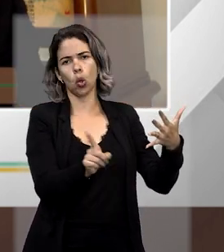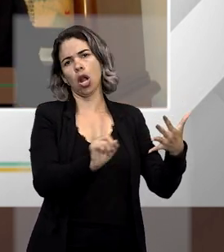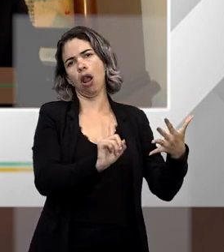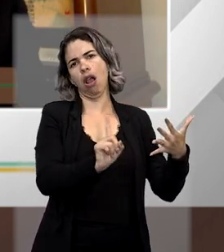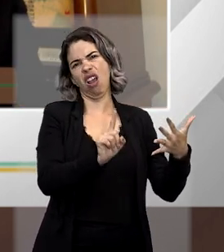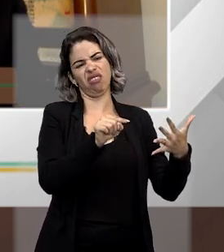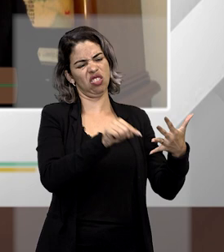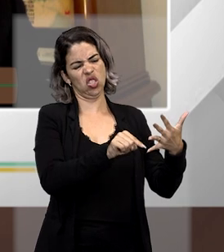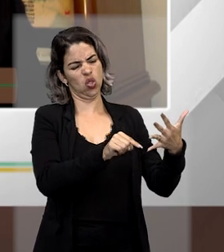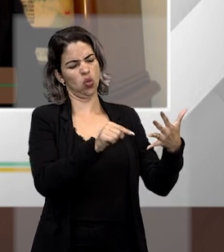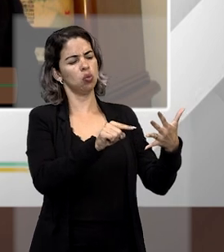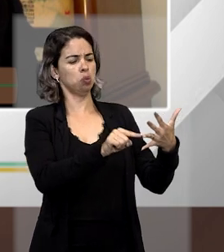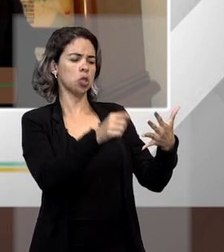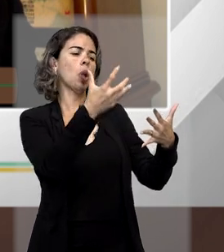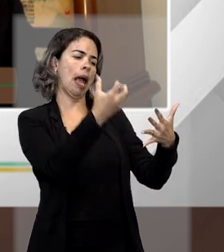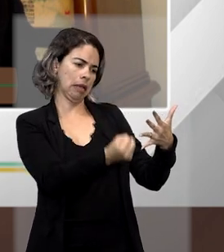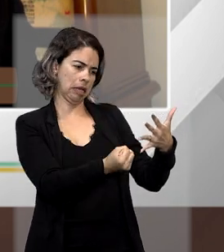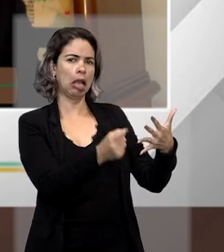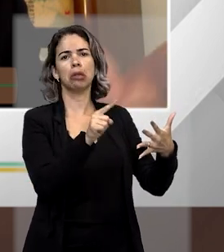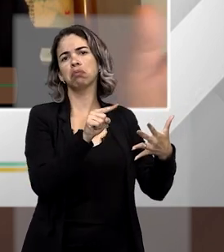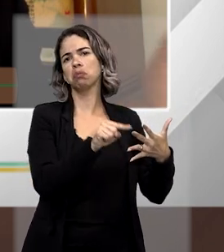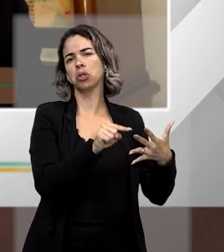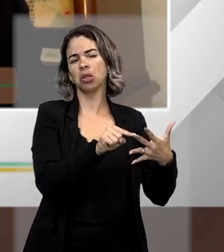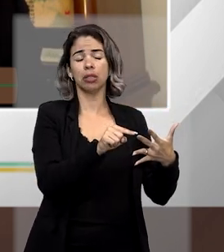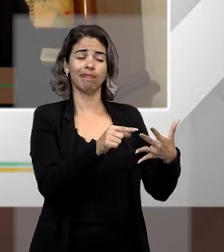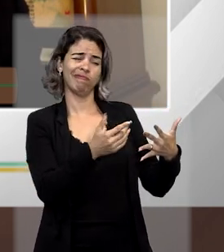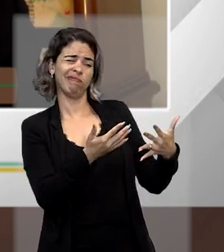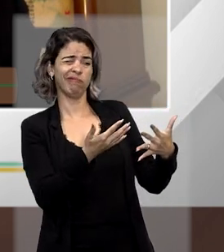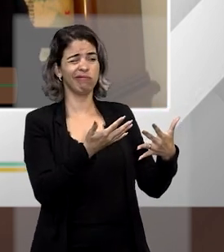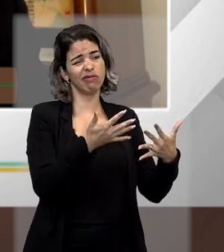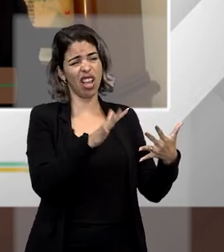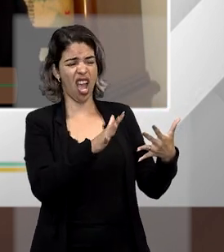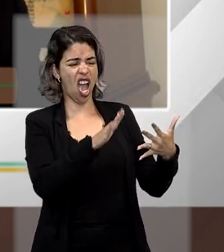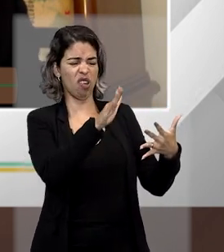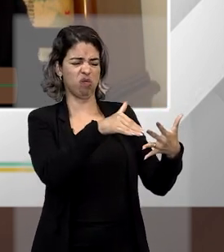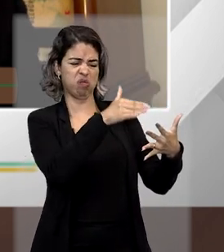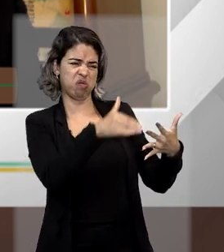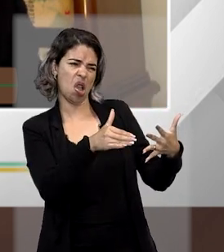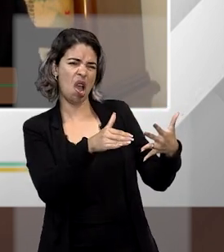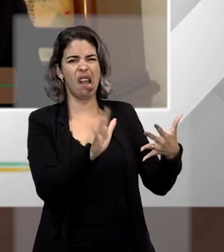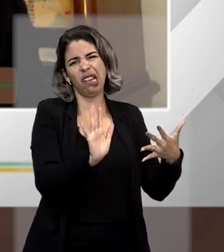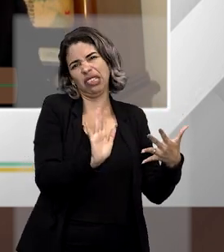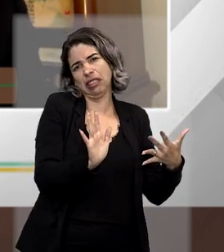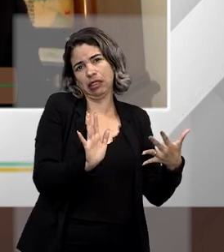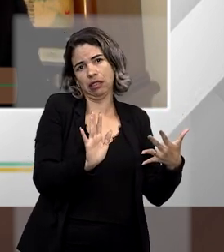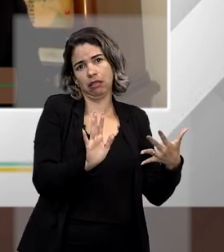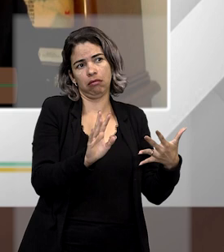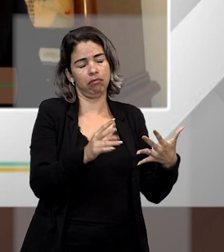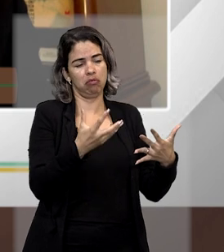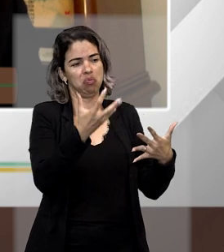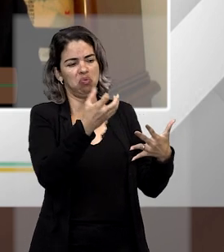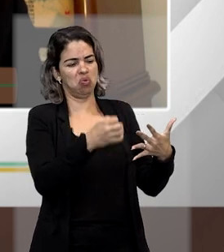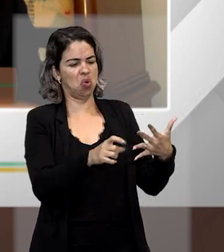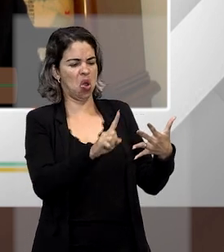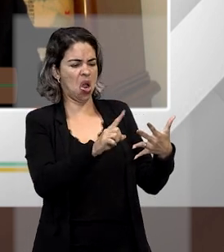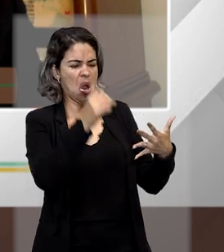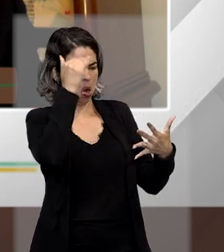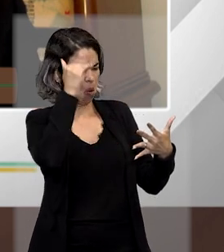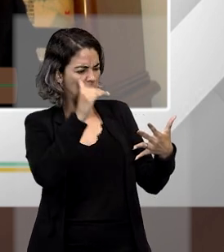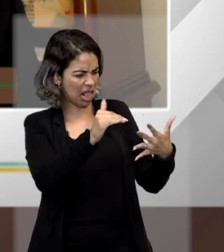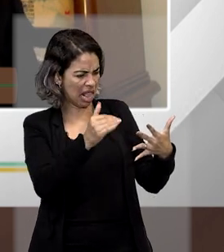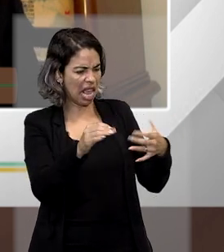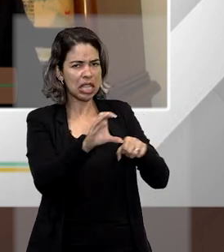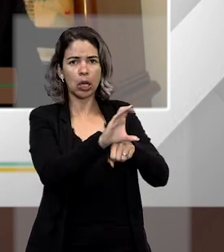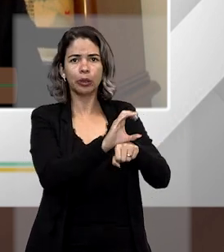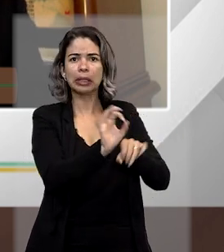isso daqui não, isso daqui foi aceito, isso daqui a gente considera revogar, revogado não, não recepcionado pela